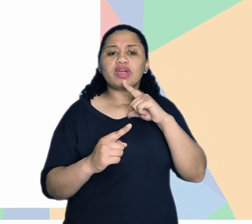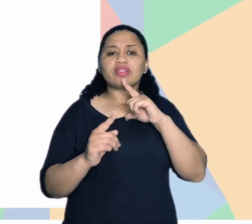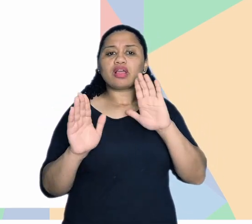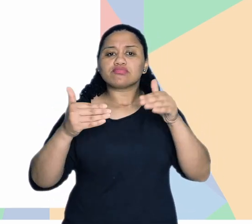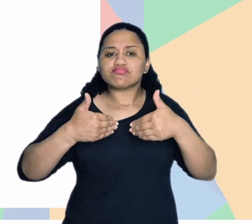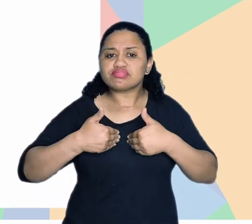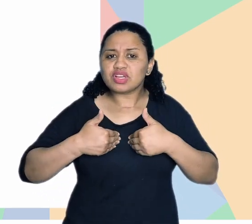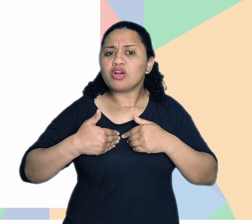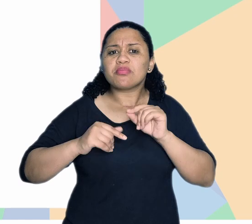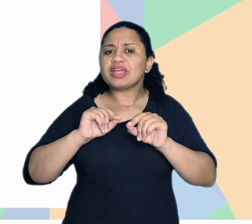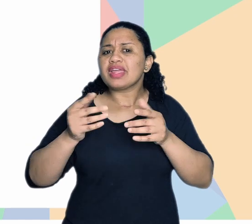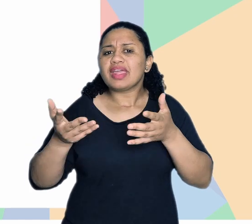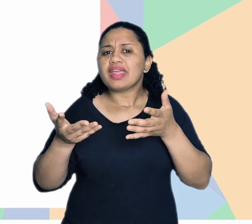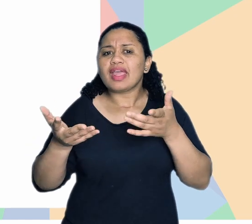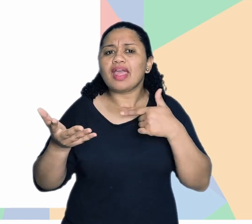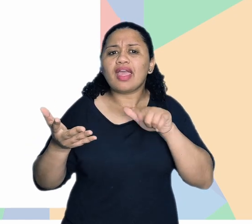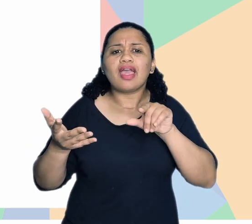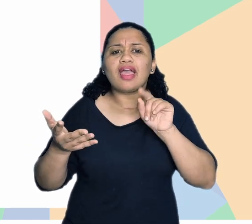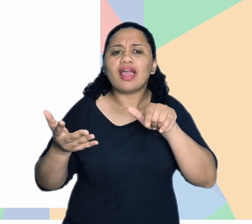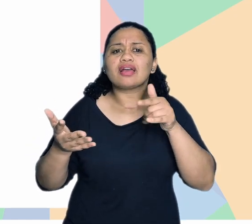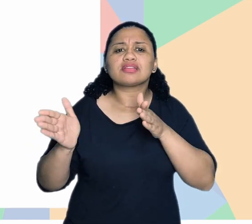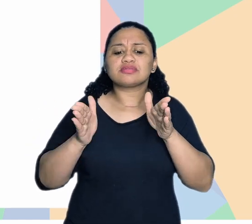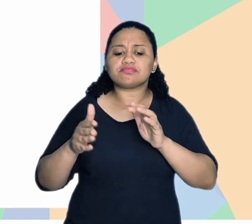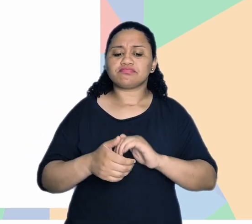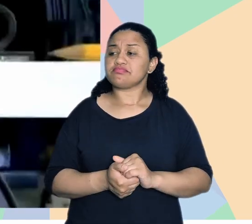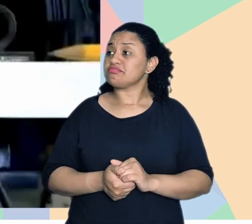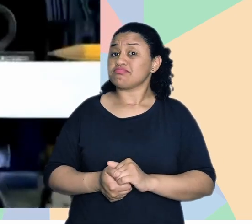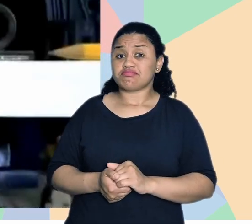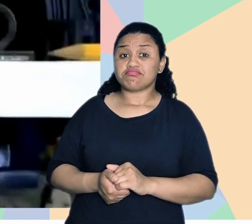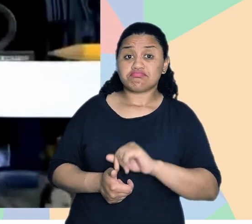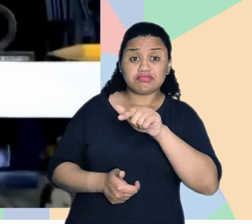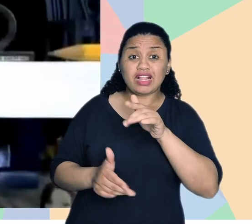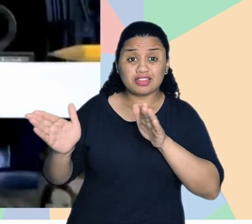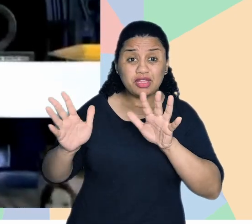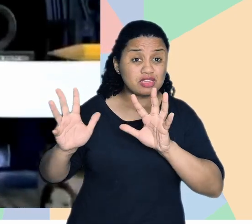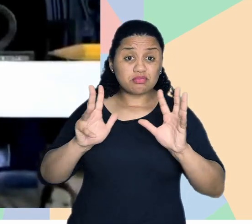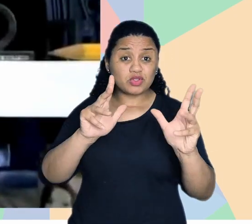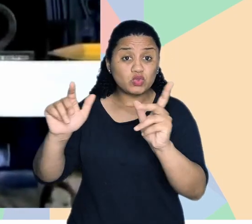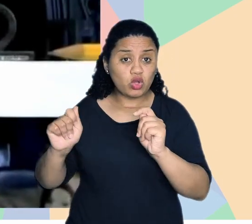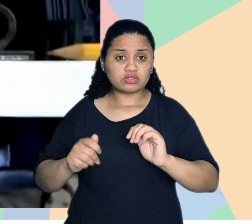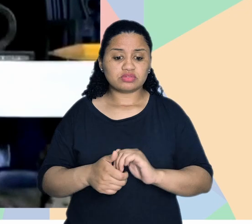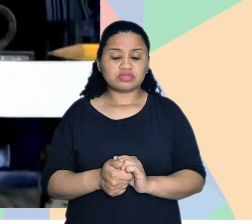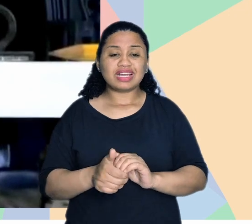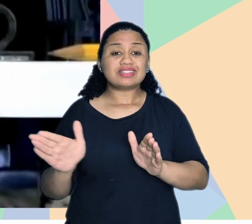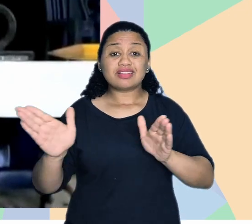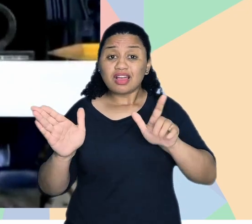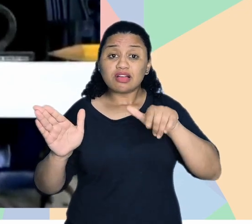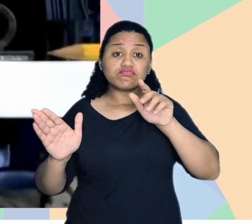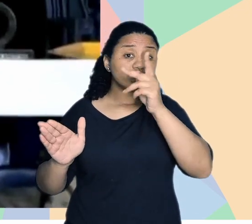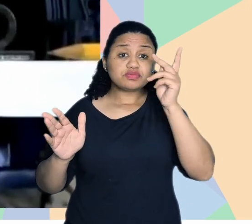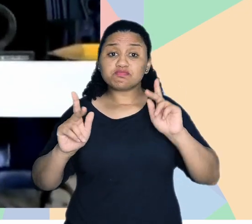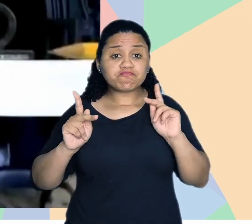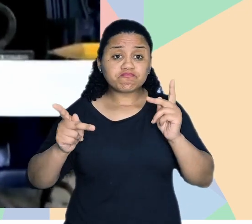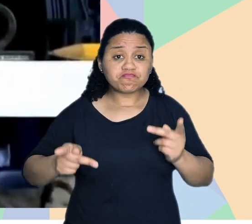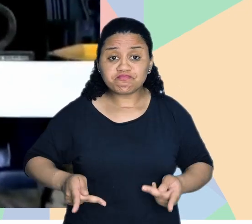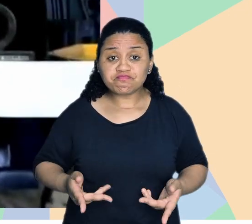pessoa com autismo? Ou para quem que é a acessibilidade? É só para esse público? Perfeito, Paula. A acessibilidade é para todos, né? Essa acessibilidade é para o ser